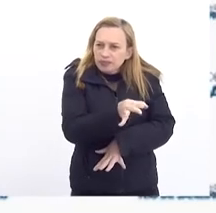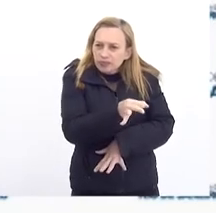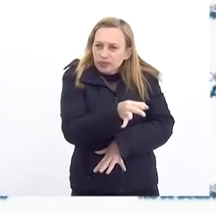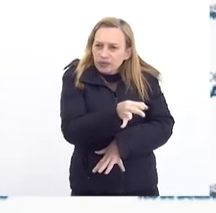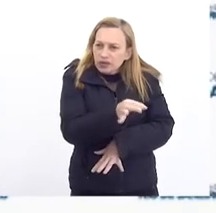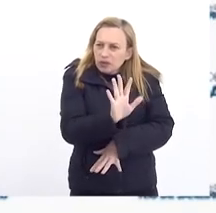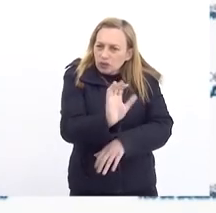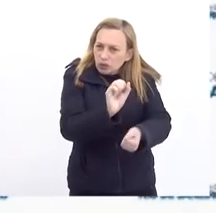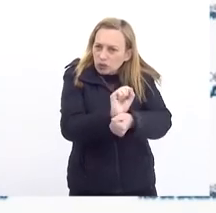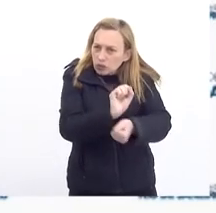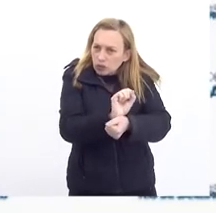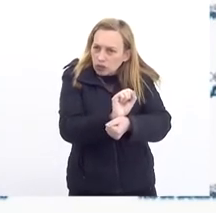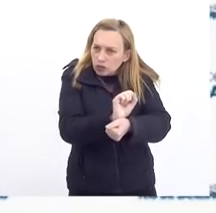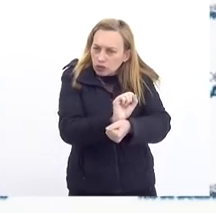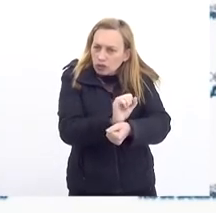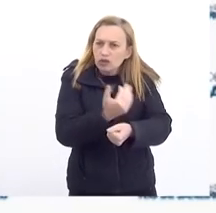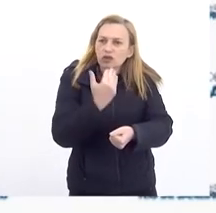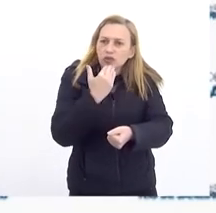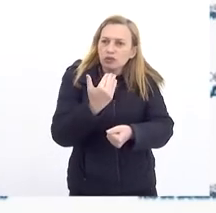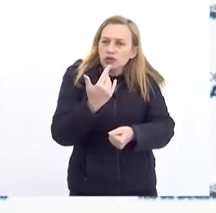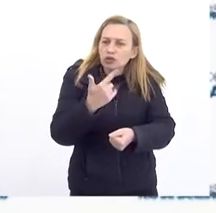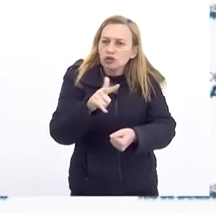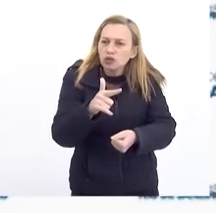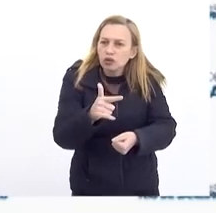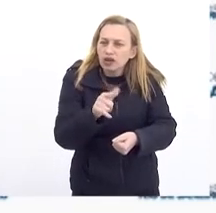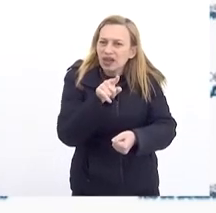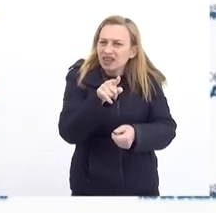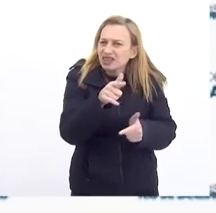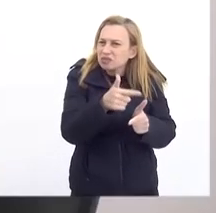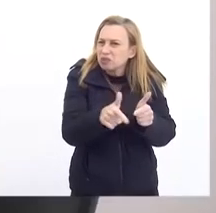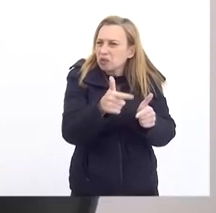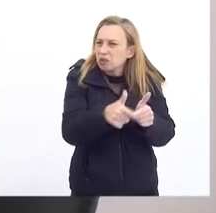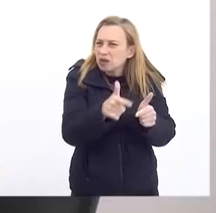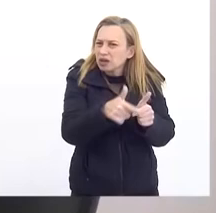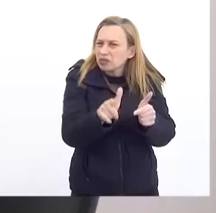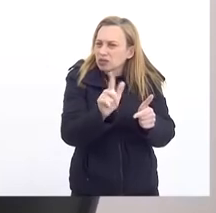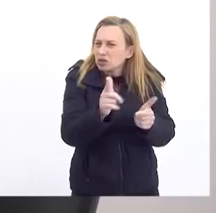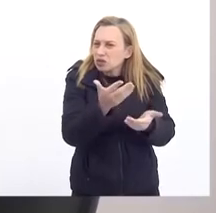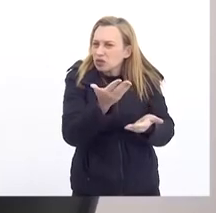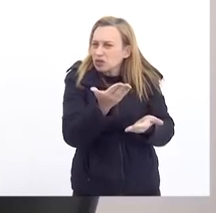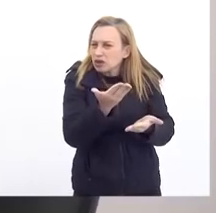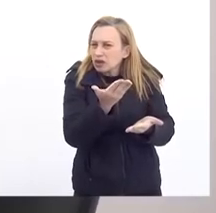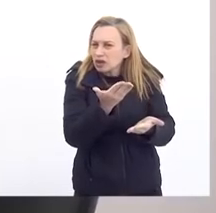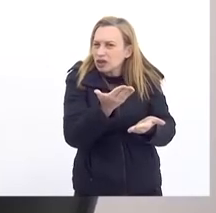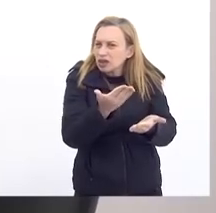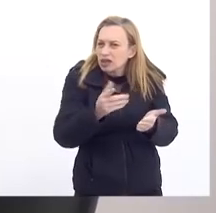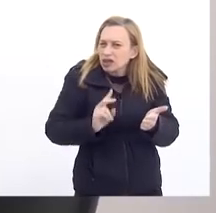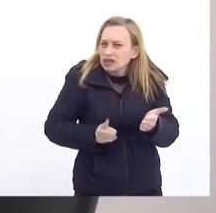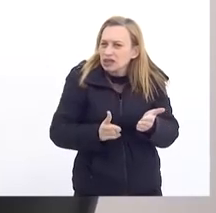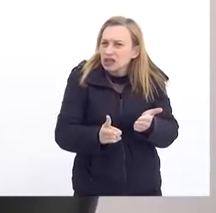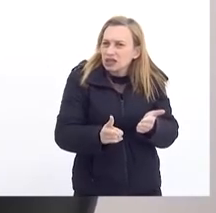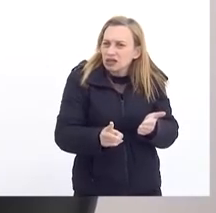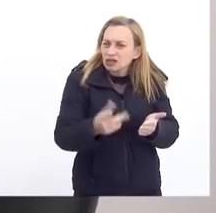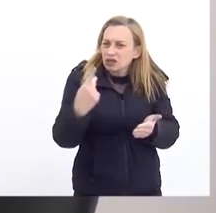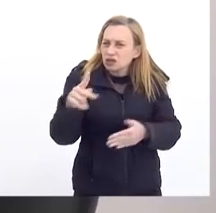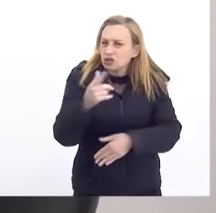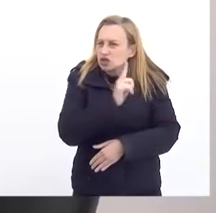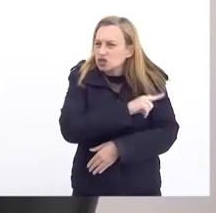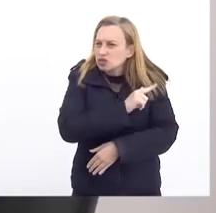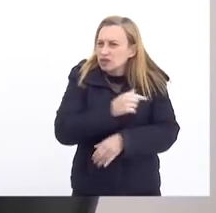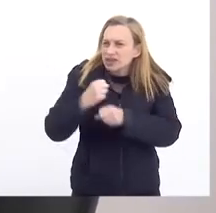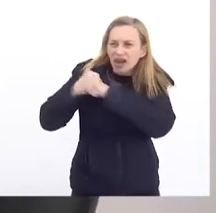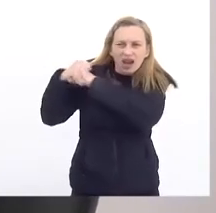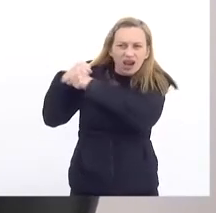Fazer uma Ressalva Que esse problema Não pegou agora Na sua gestão Esse problema Já se arrasta Há anos e anos